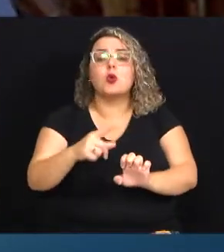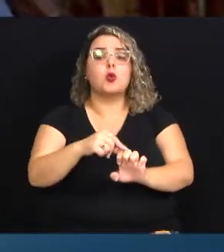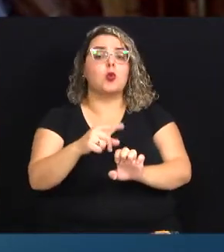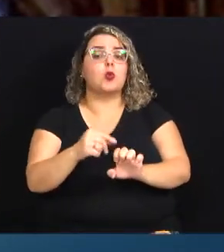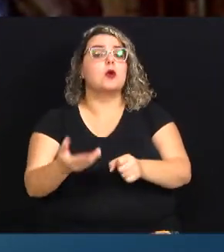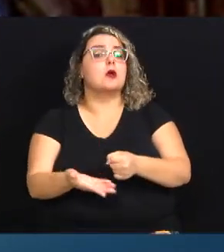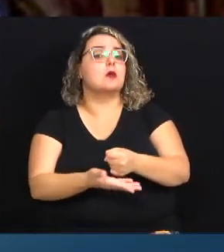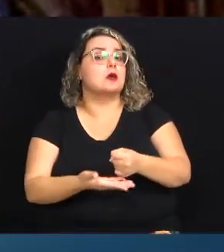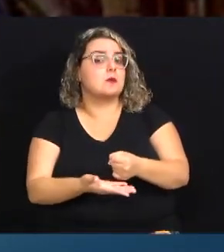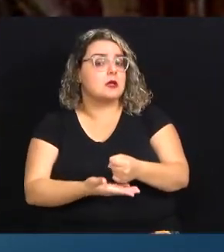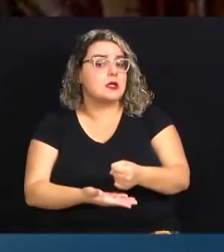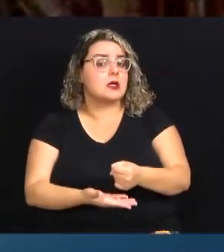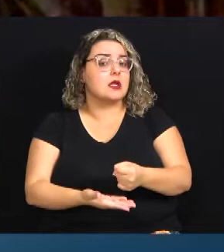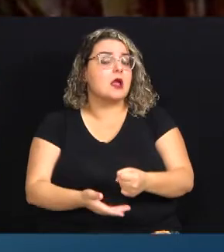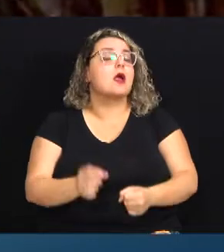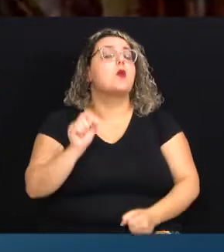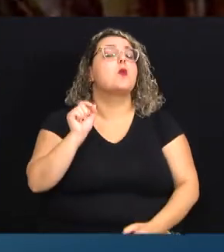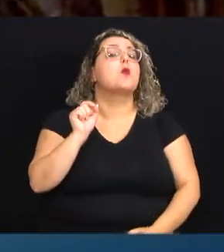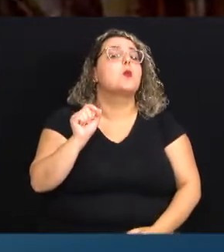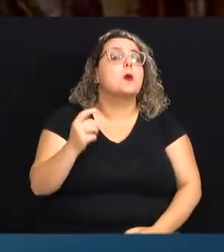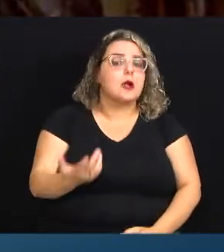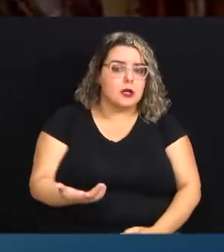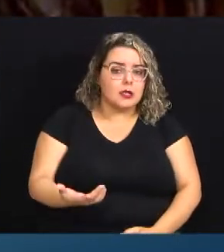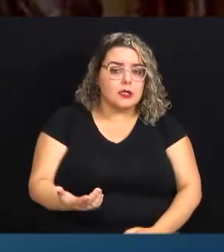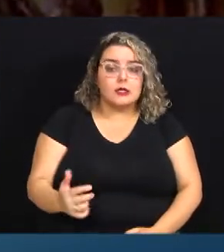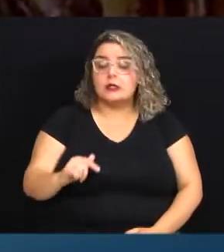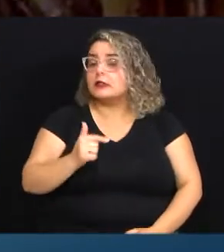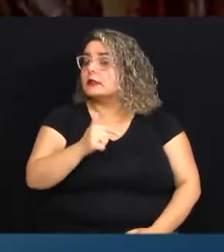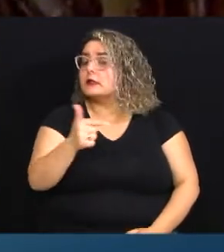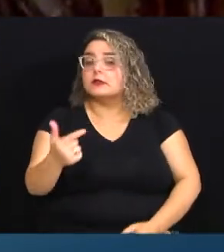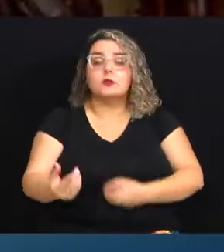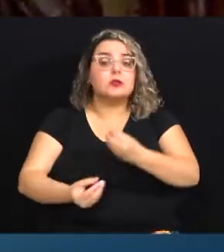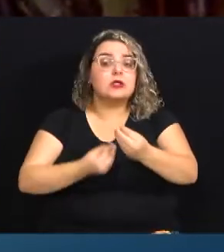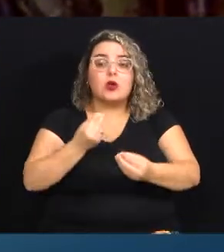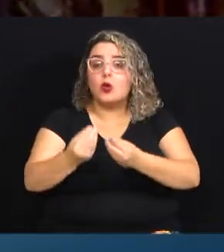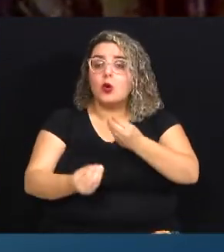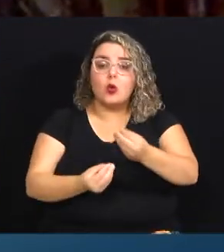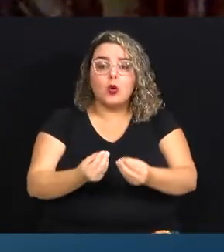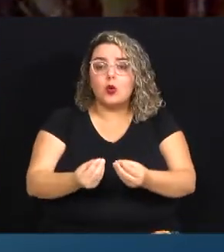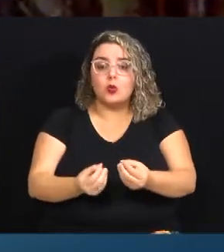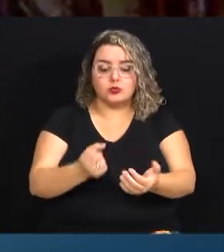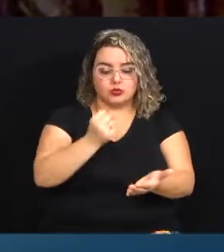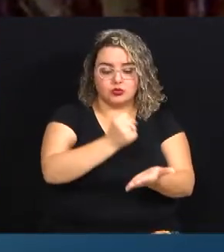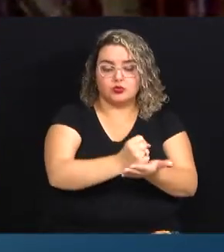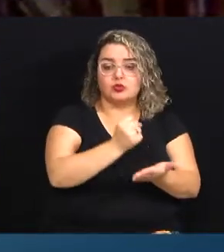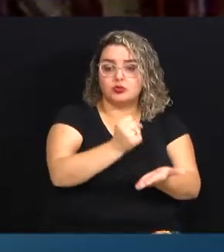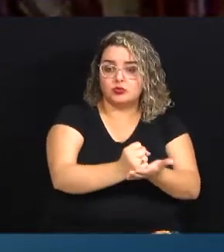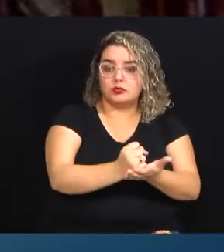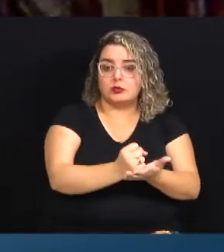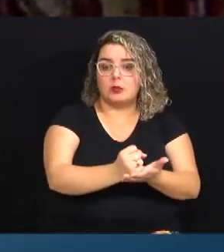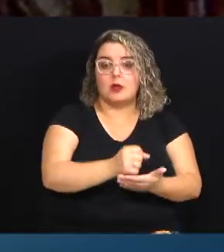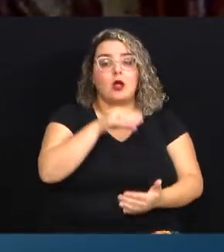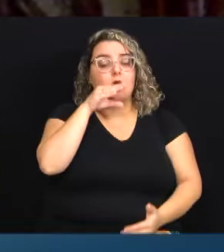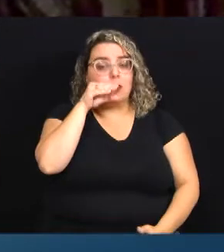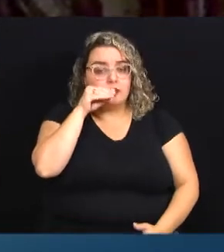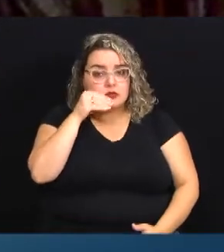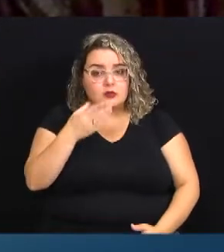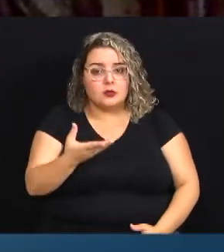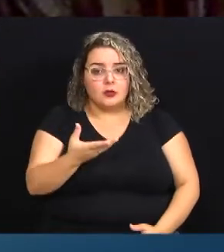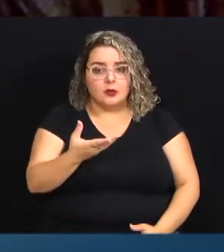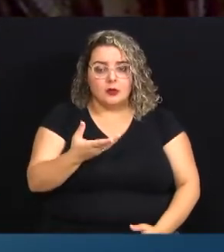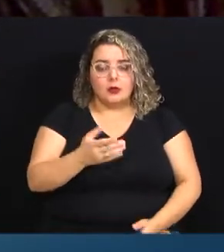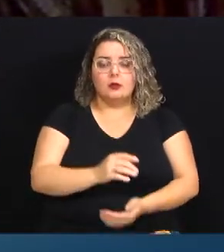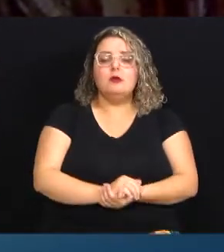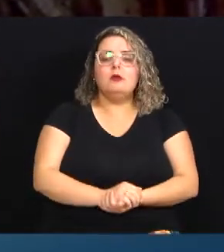fundamentalmente, é aquele que não tem condições de contratar um trabalhador. Ele não